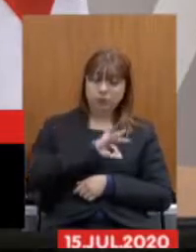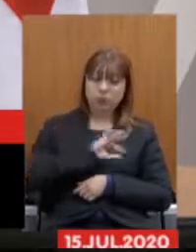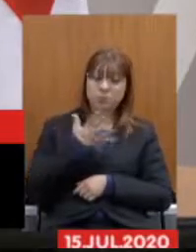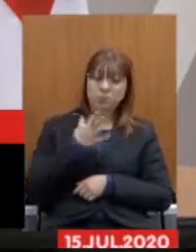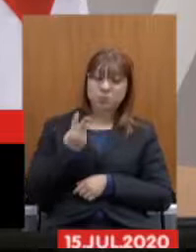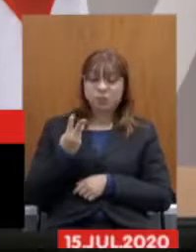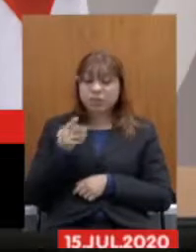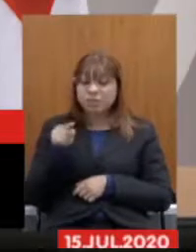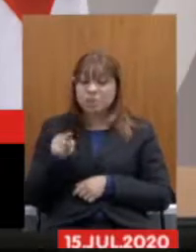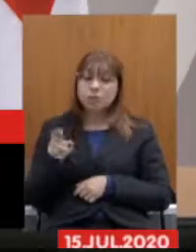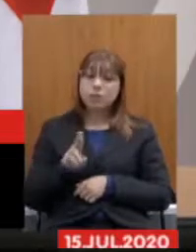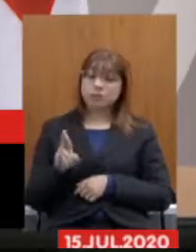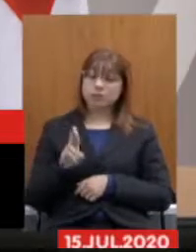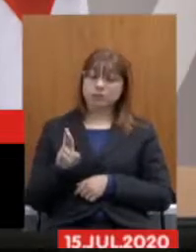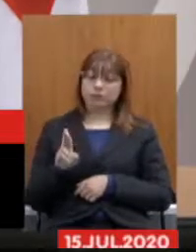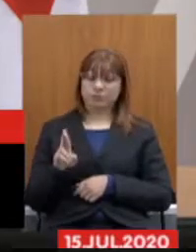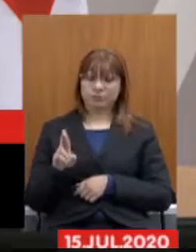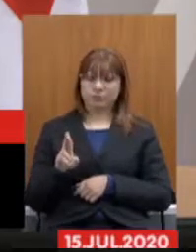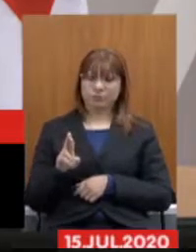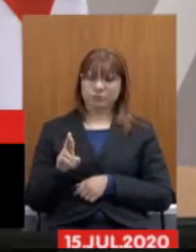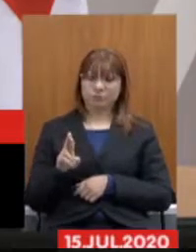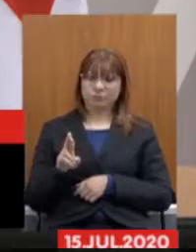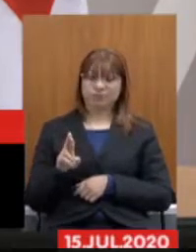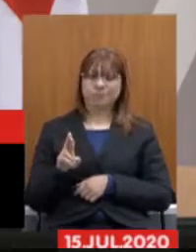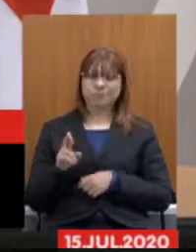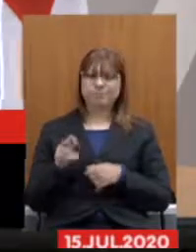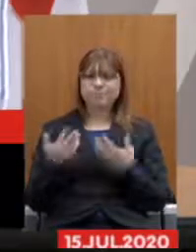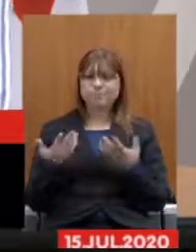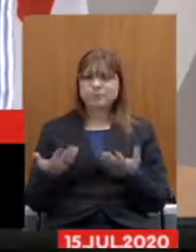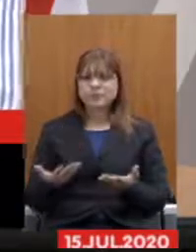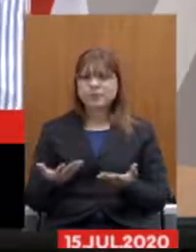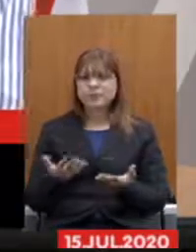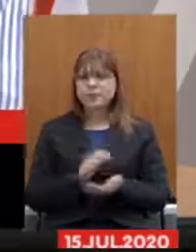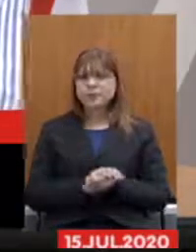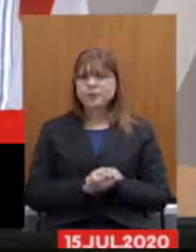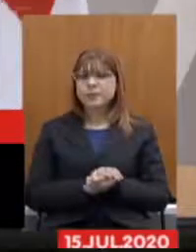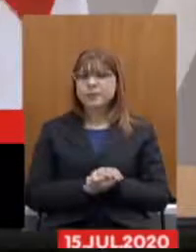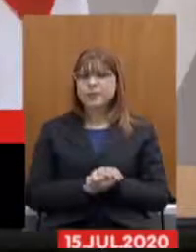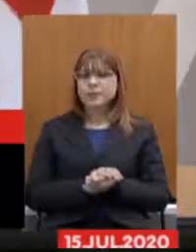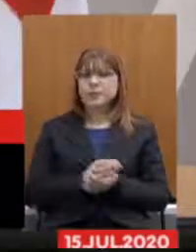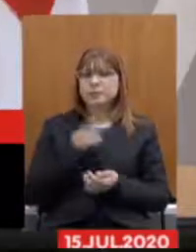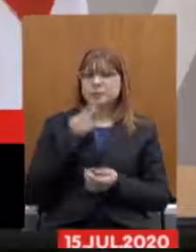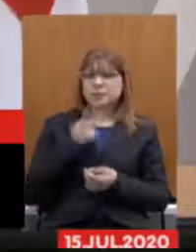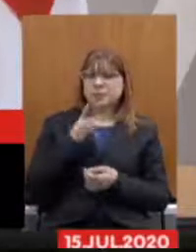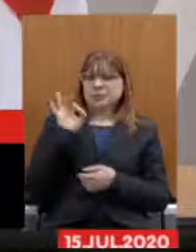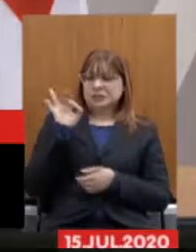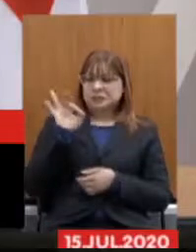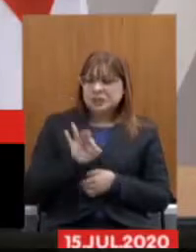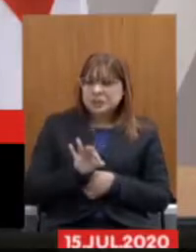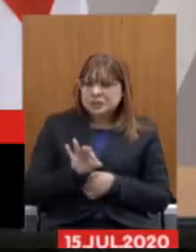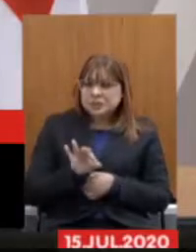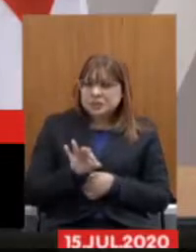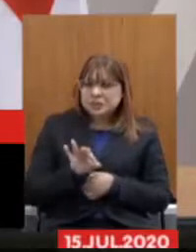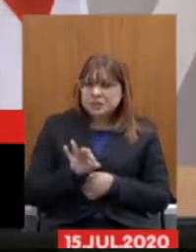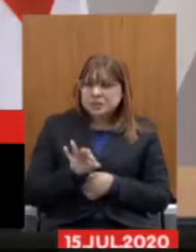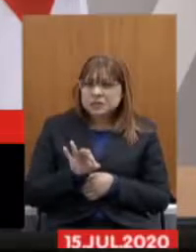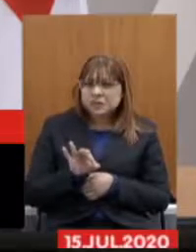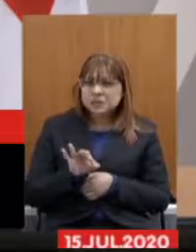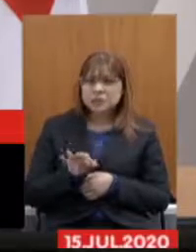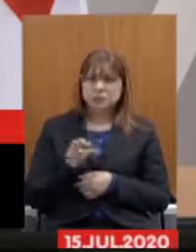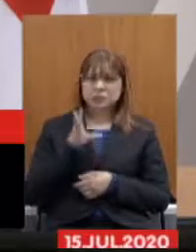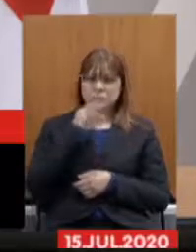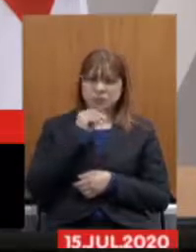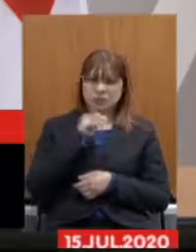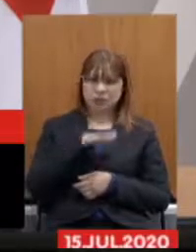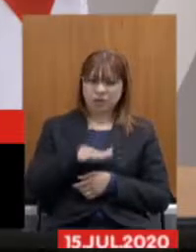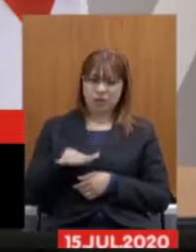a 3 mil reais quando quando se fala em taxar trabalhador da